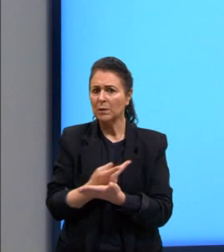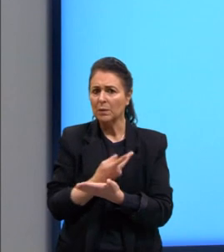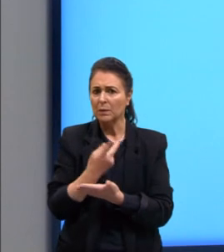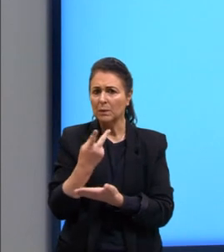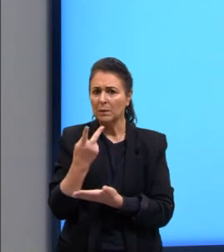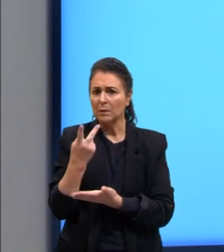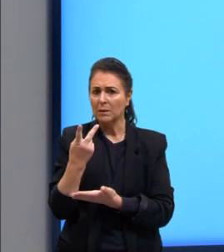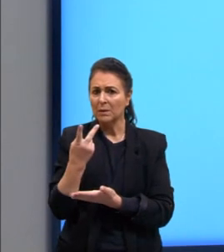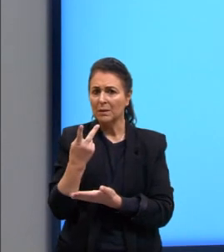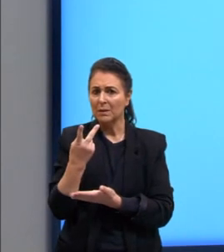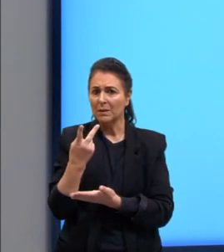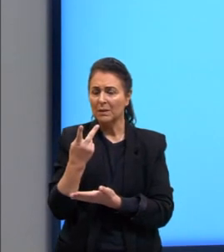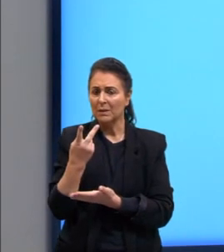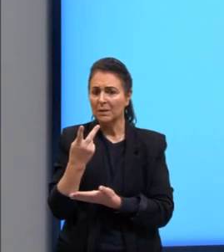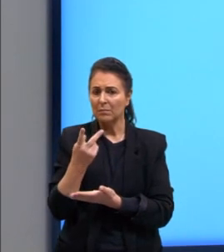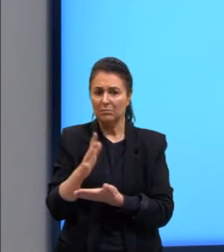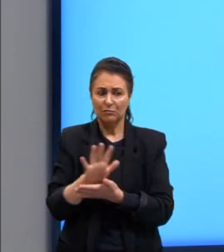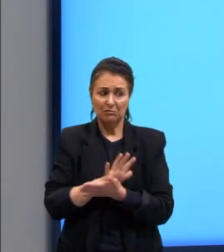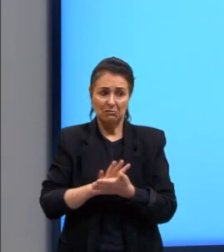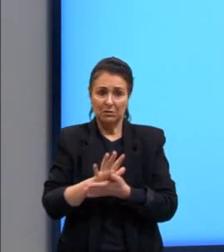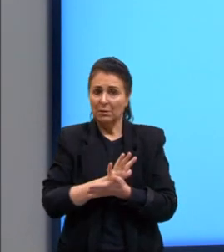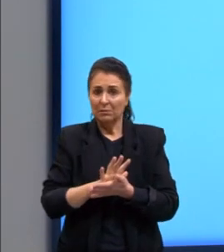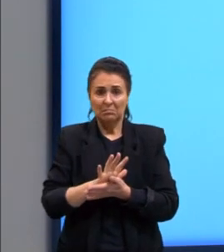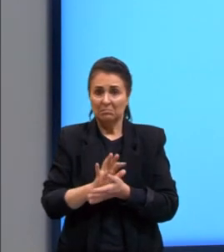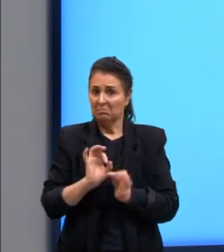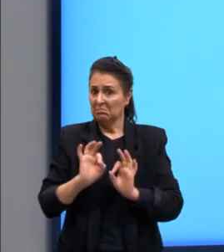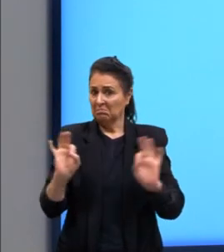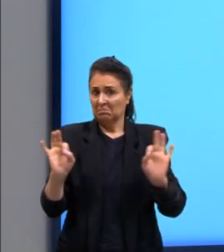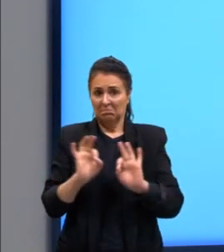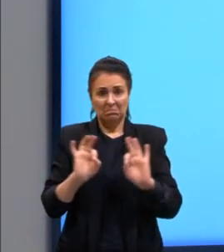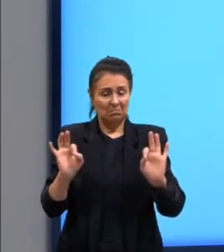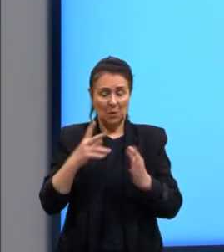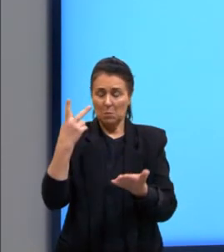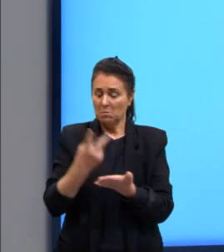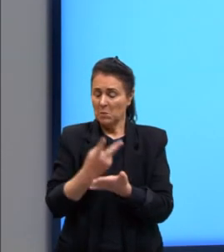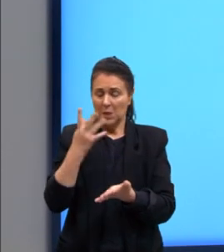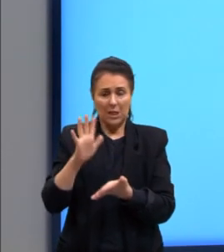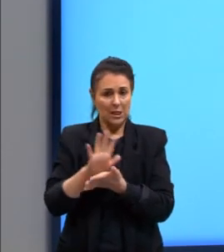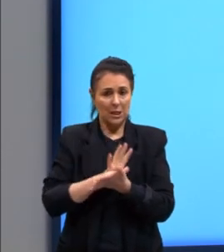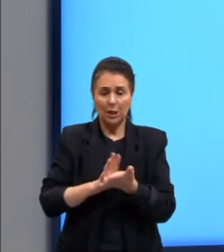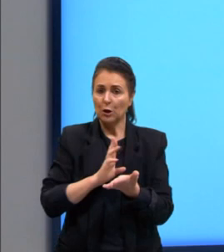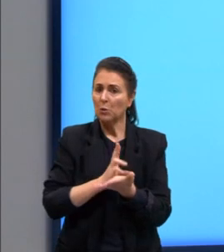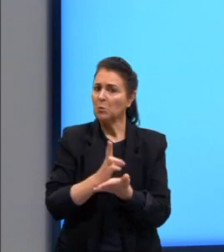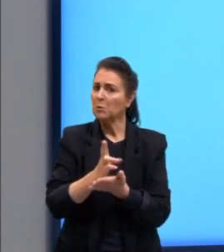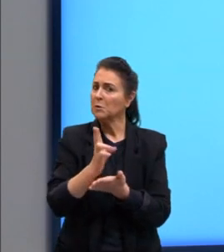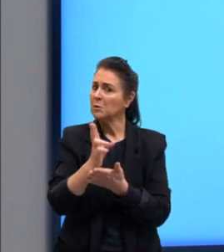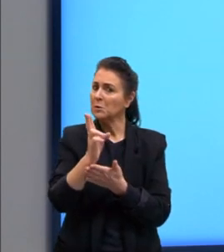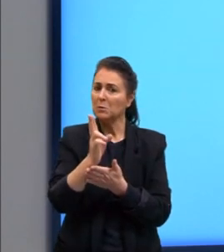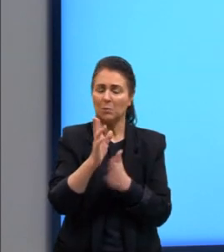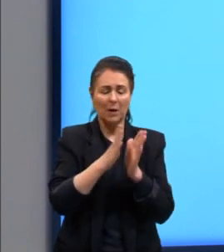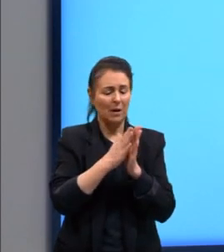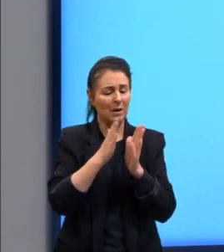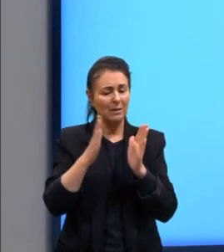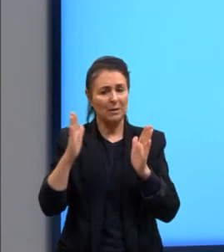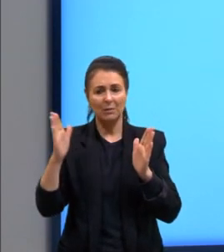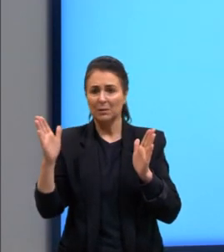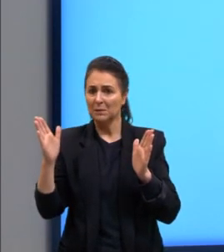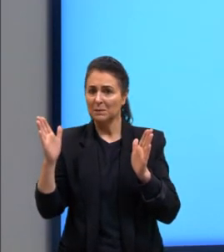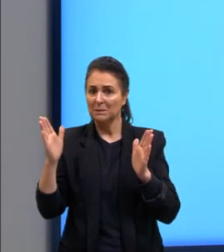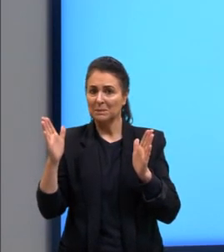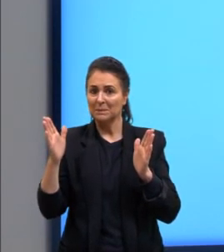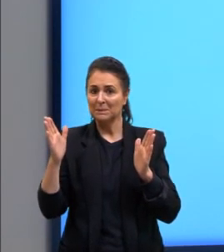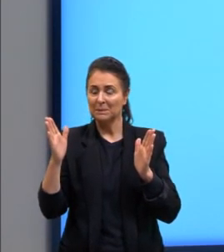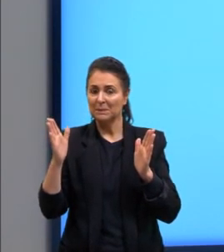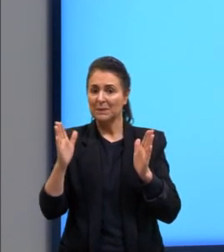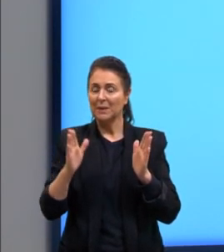senhor? Gente, não vai acontecer nada, na verdade. Continua, segue o baile. Vai continuar, então,